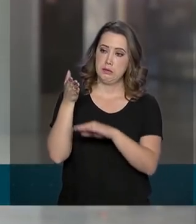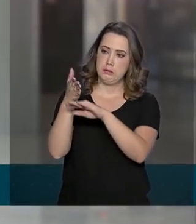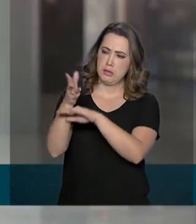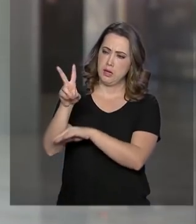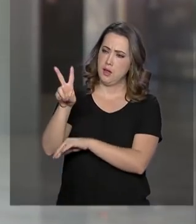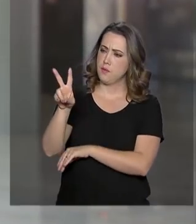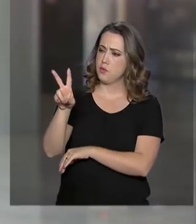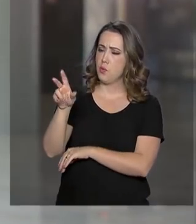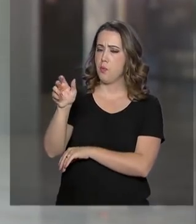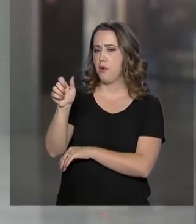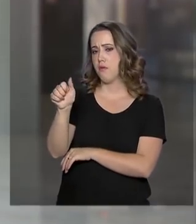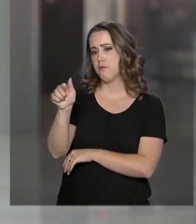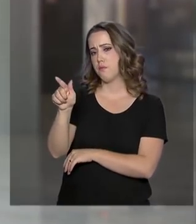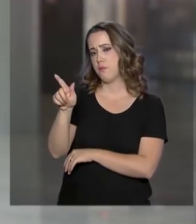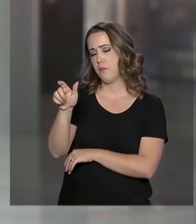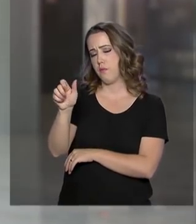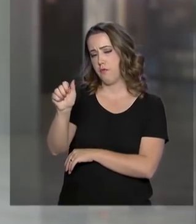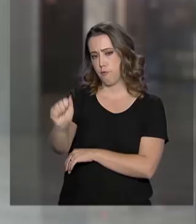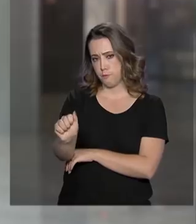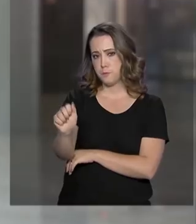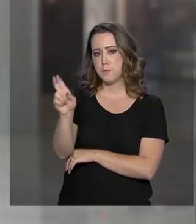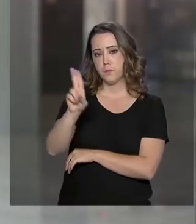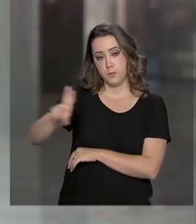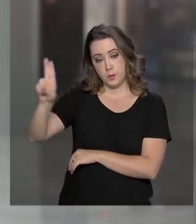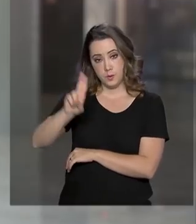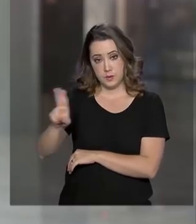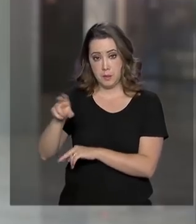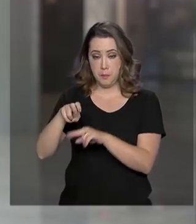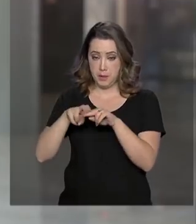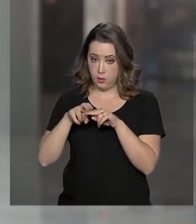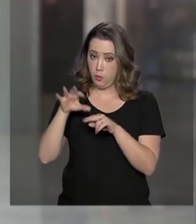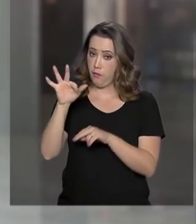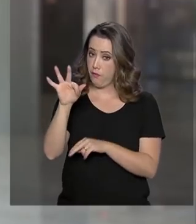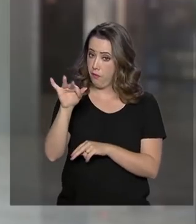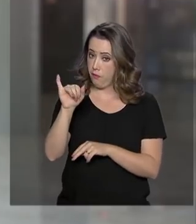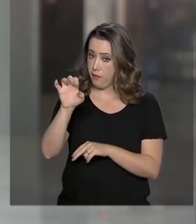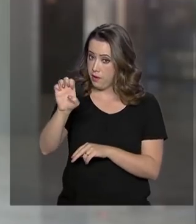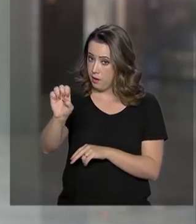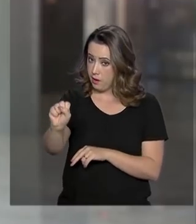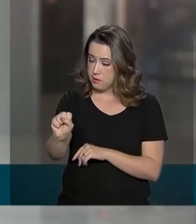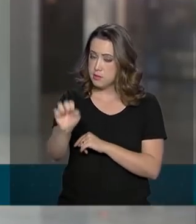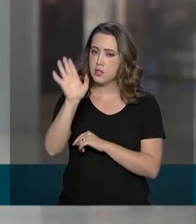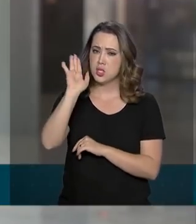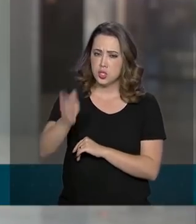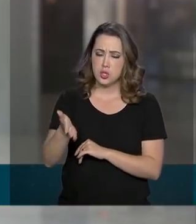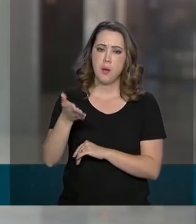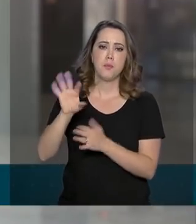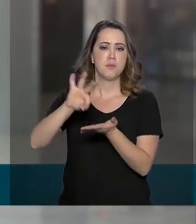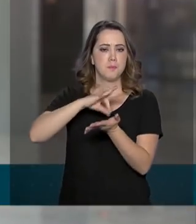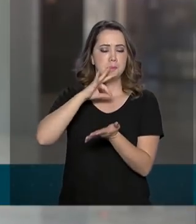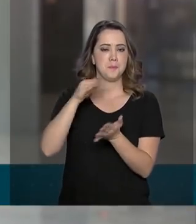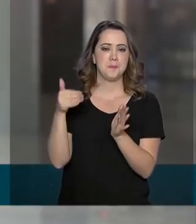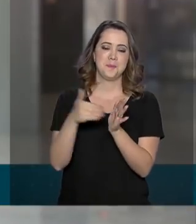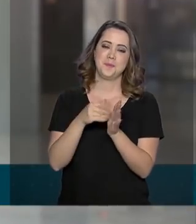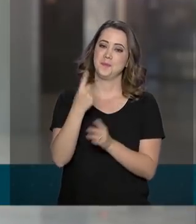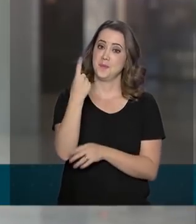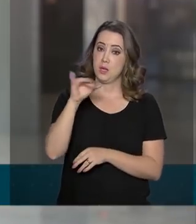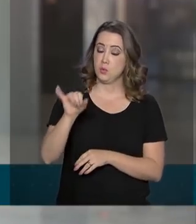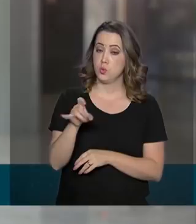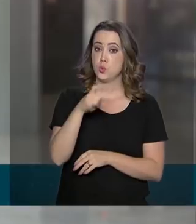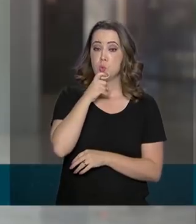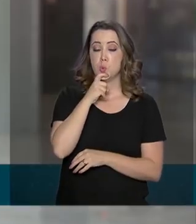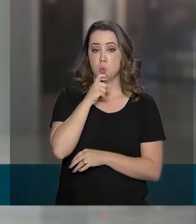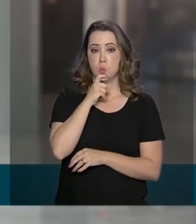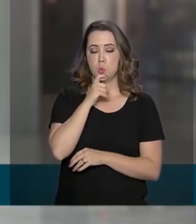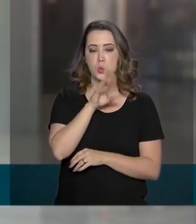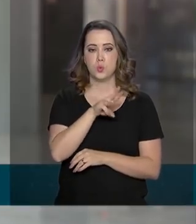superior pelo Programa de Financiamento Estudantil, FIES, já pode se inscrever. As inscrições vão até o dia 1º de julho no site